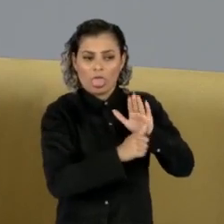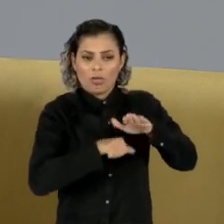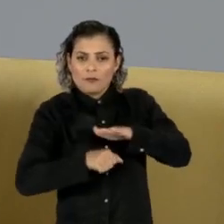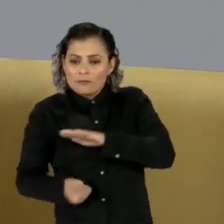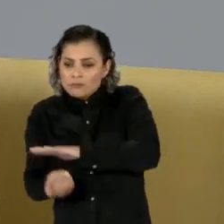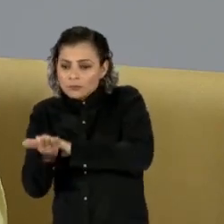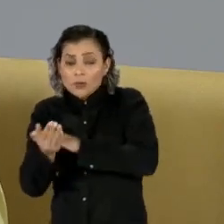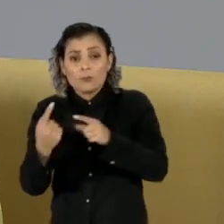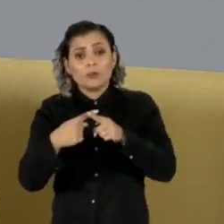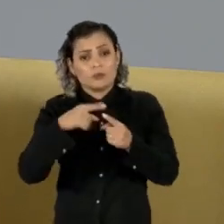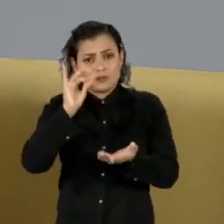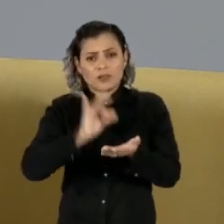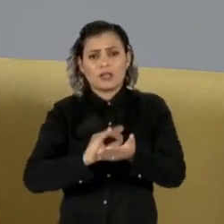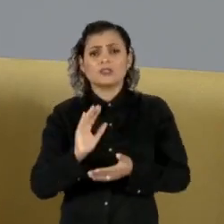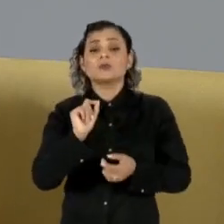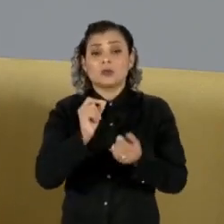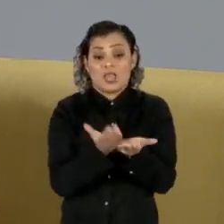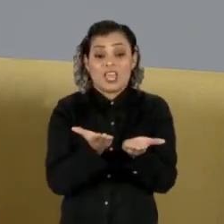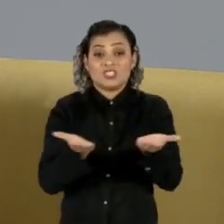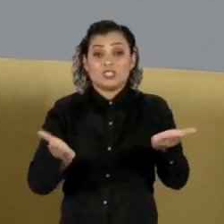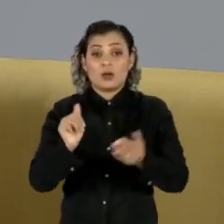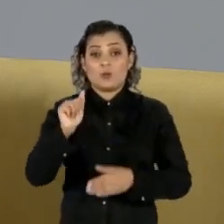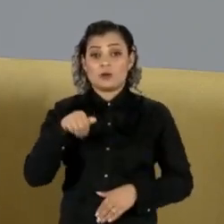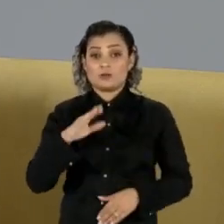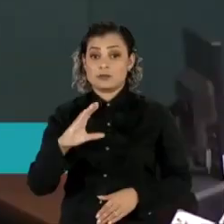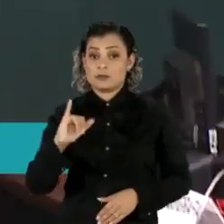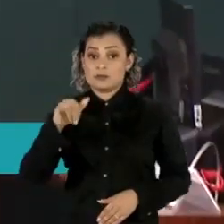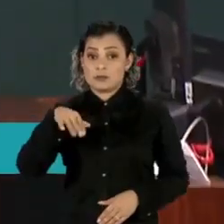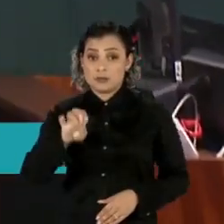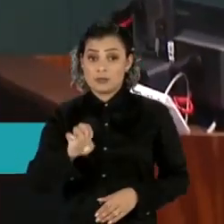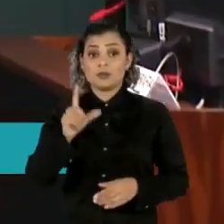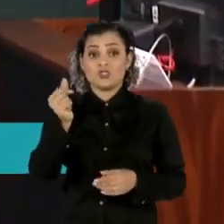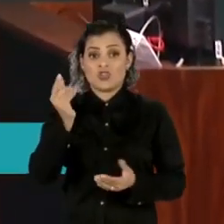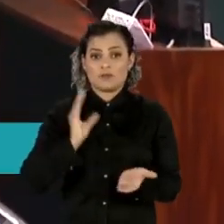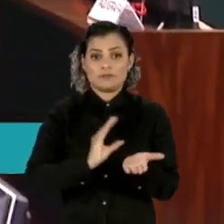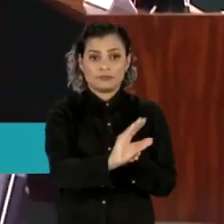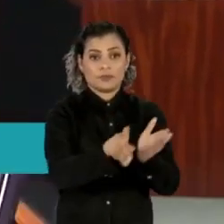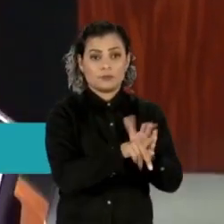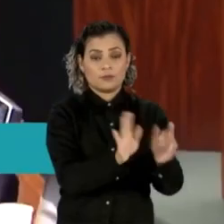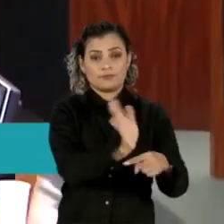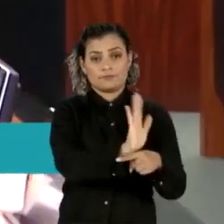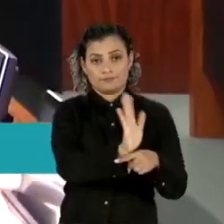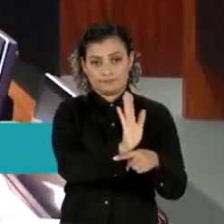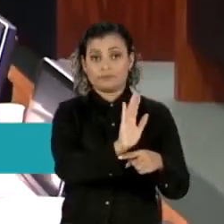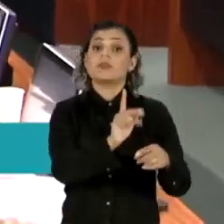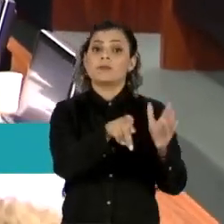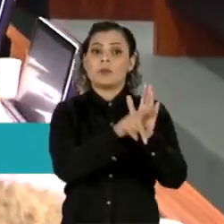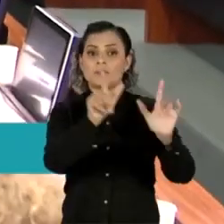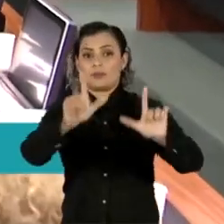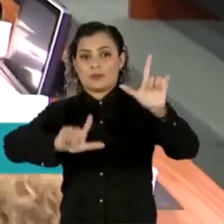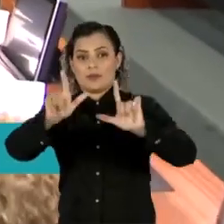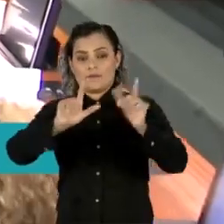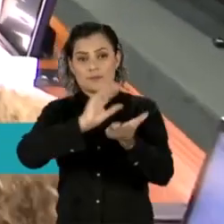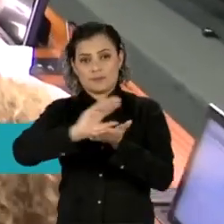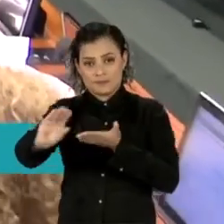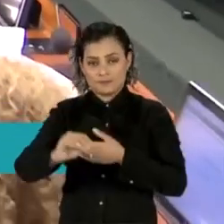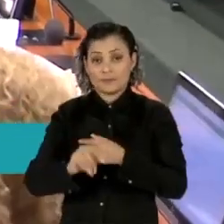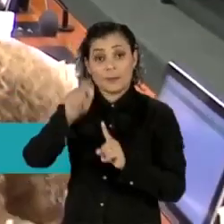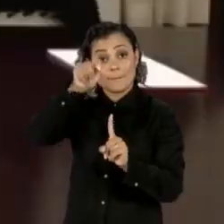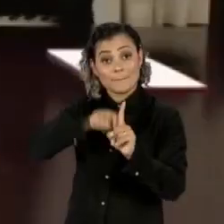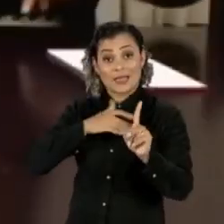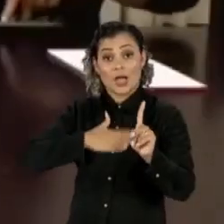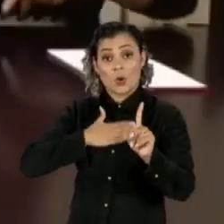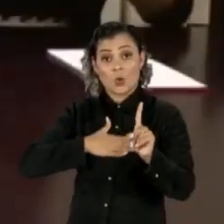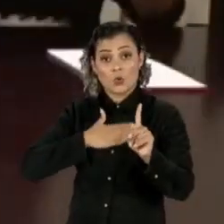um edital da Ancine que iria financiar produções para a TV. O edital foi suspenso em agosto, uma semana